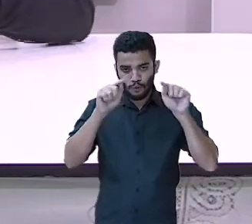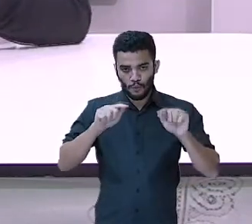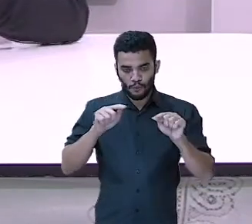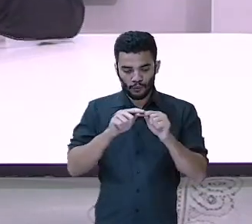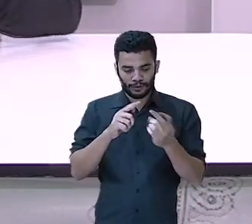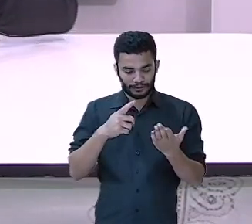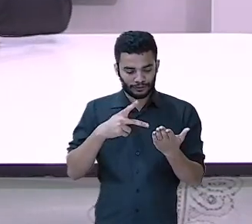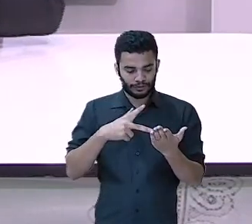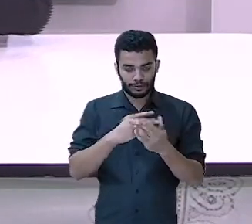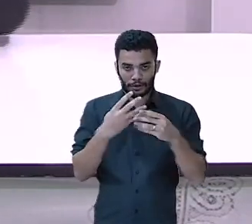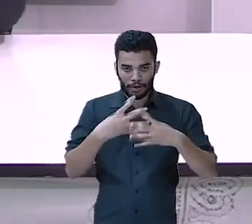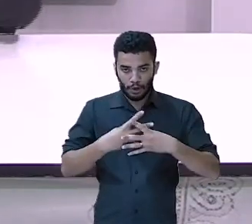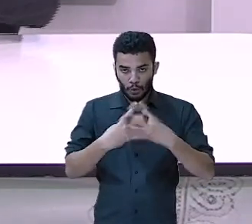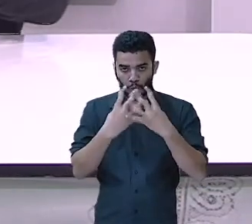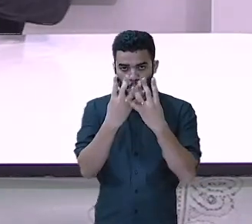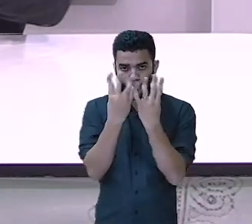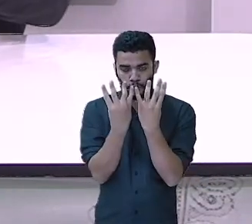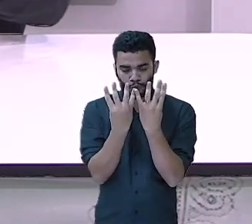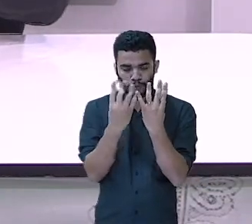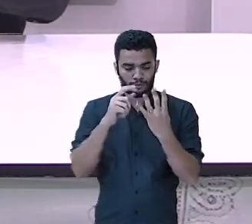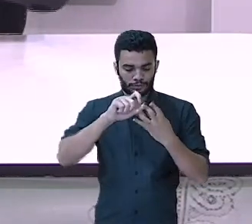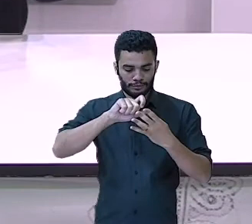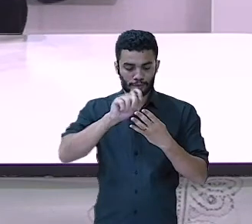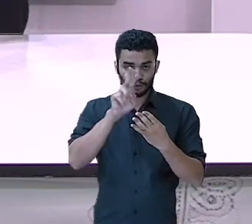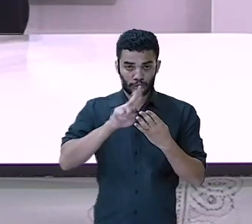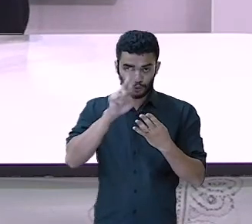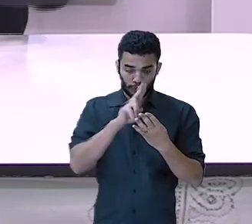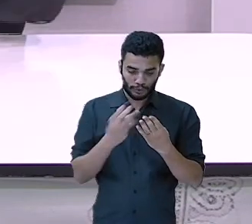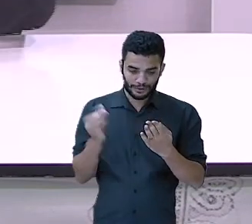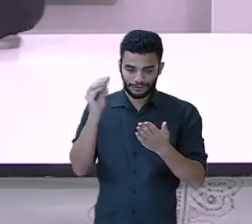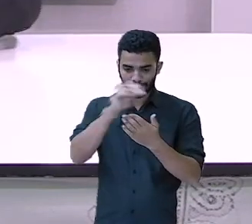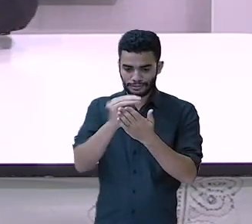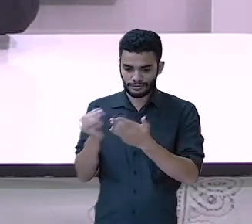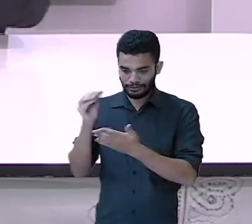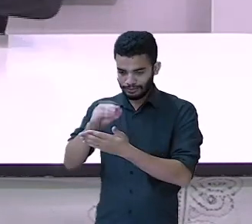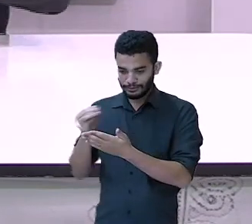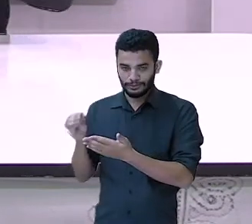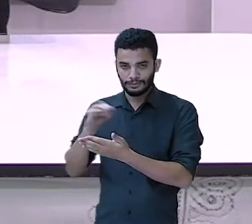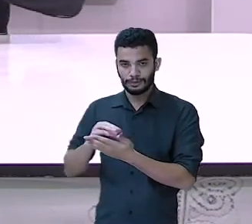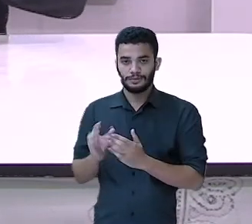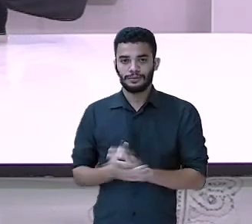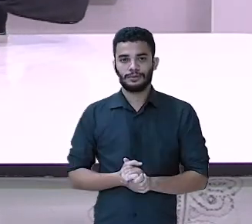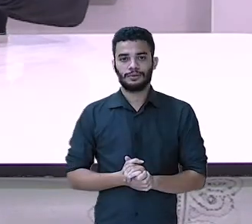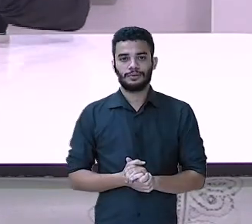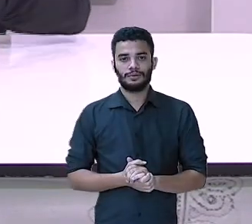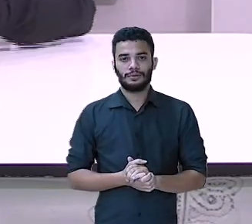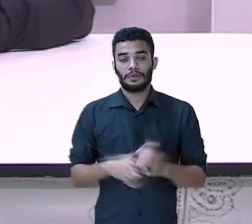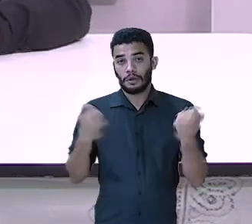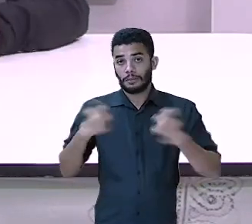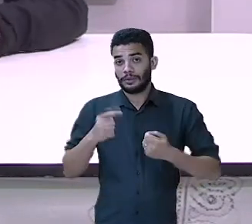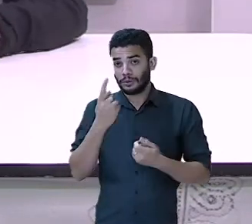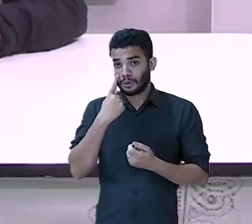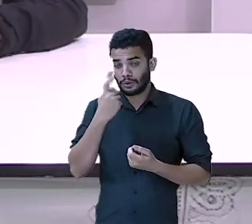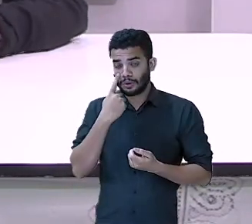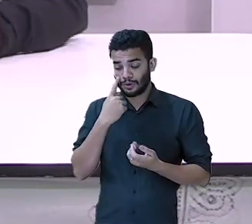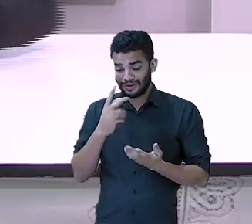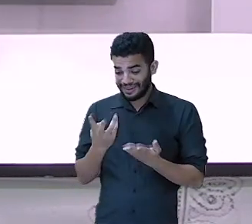As tarefas estão aqui. Estão bem embaralhadas. Coloca virada para ninguém ver.